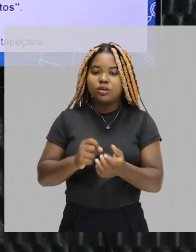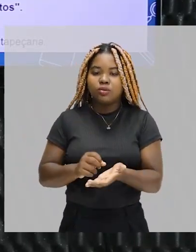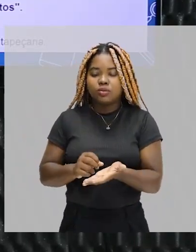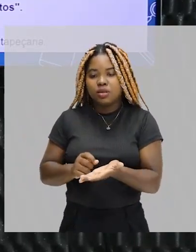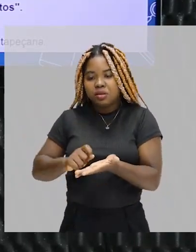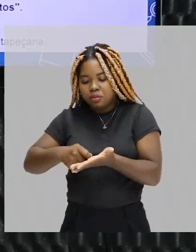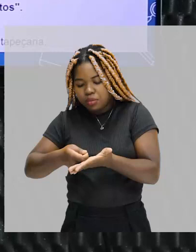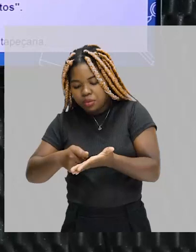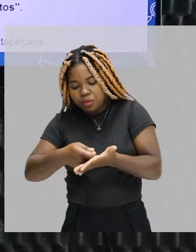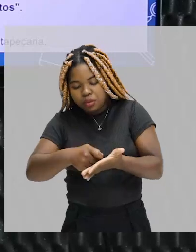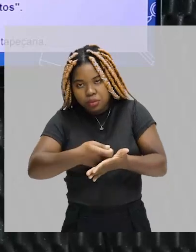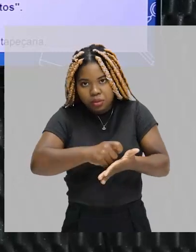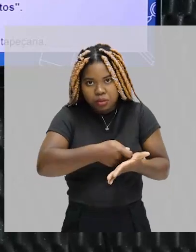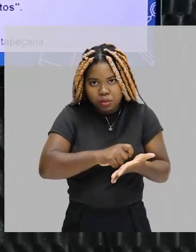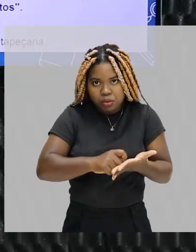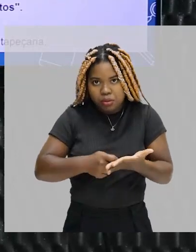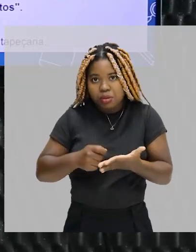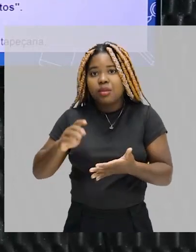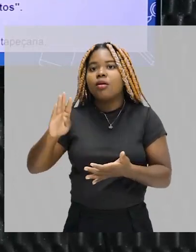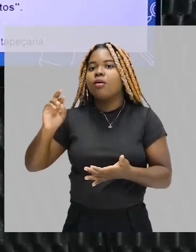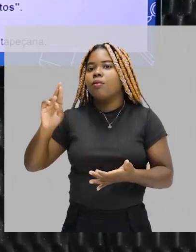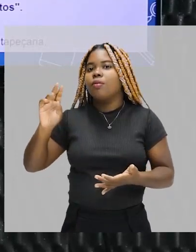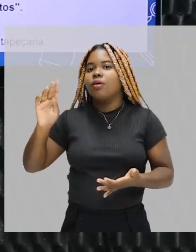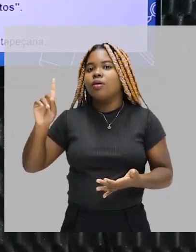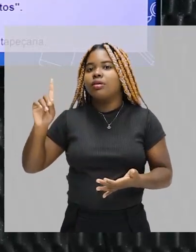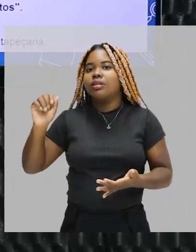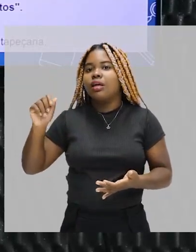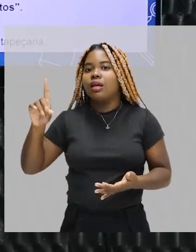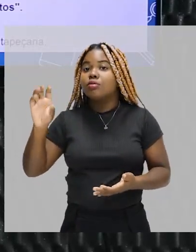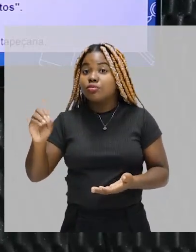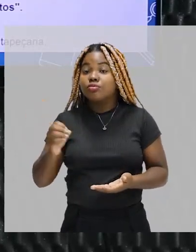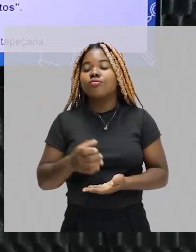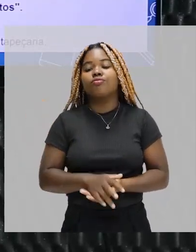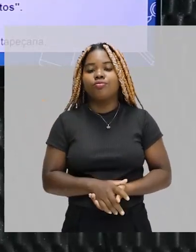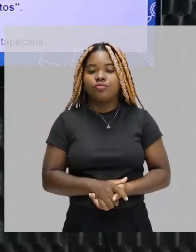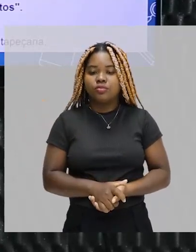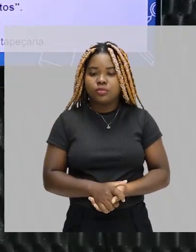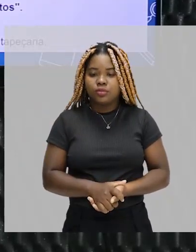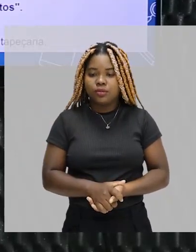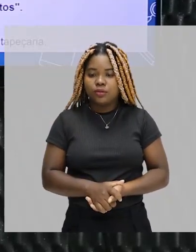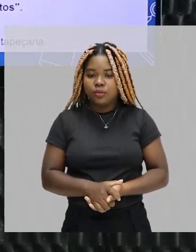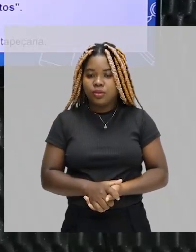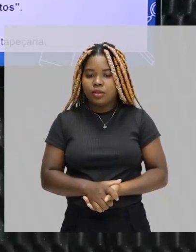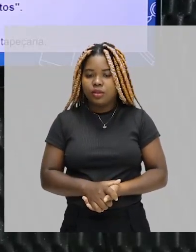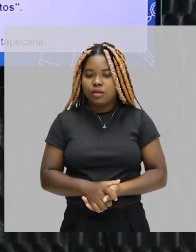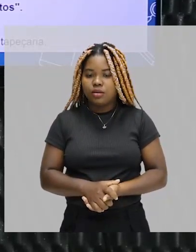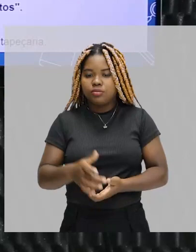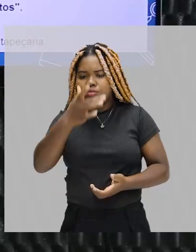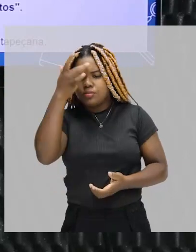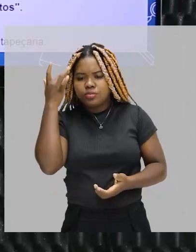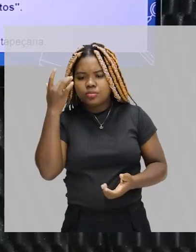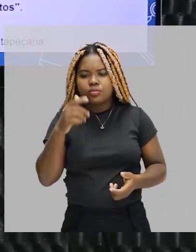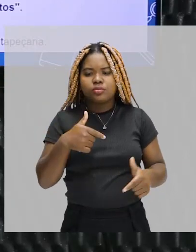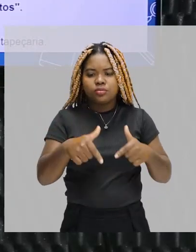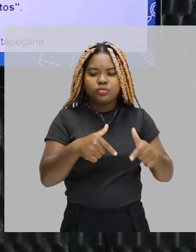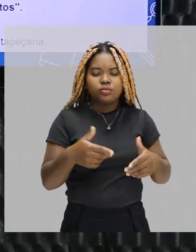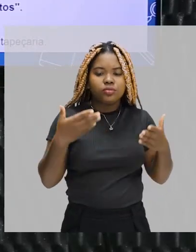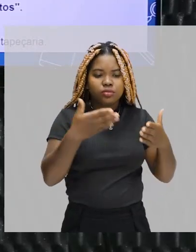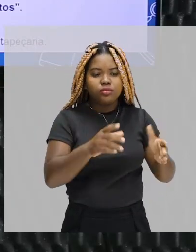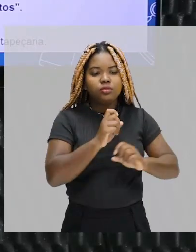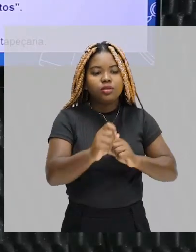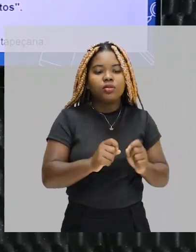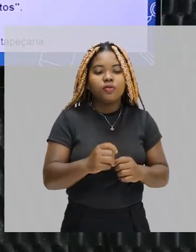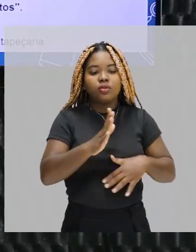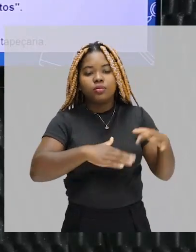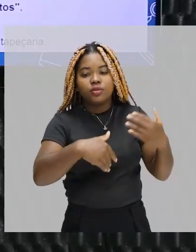aprofundar muita coisa, porque ainda tem muito assunto de várias outras vertentes e técnicas. As pessoas que trabalham com tapeçaria são chamadas de